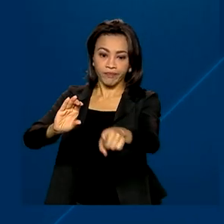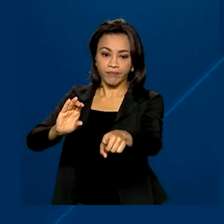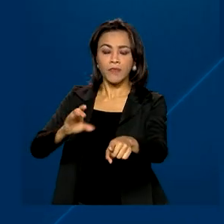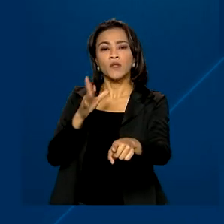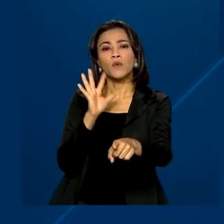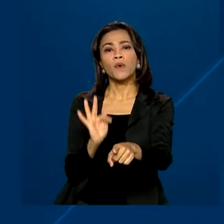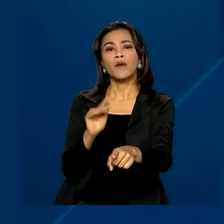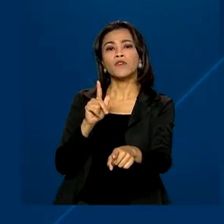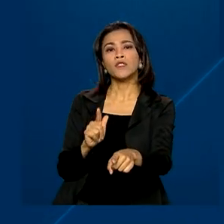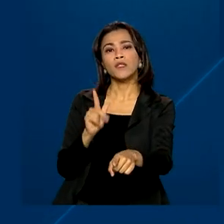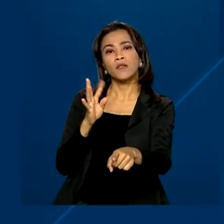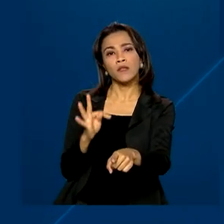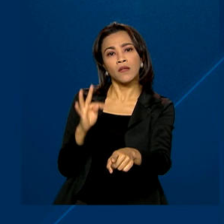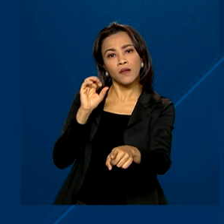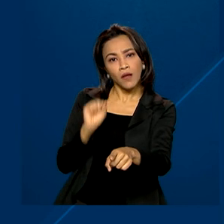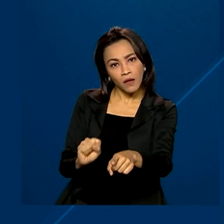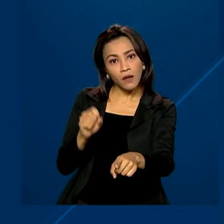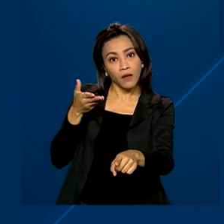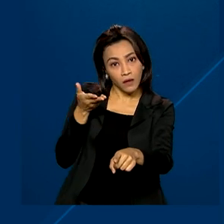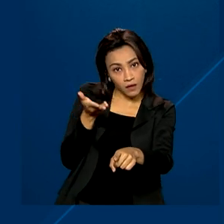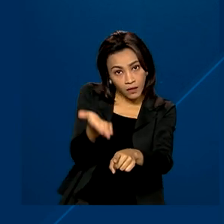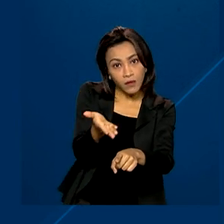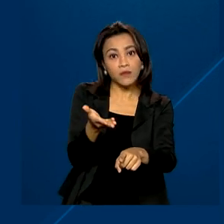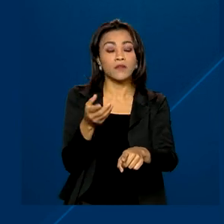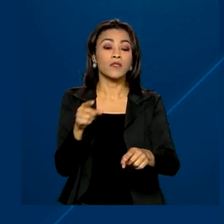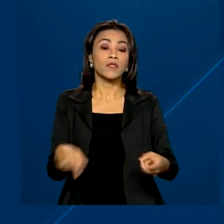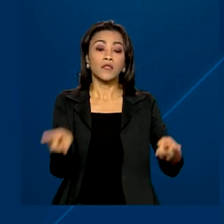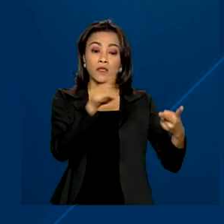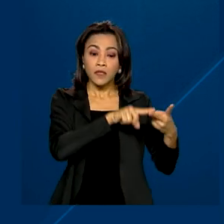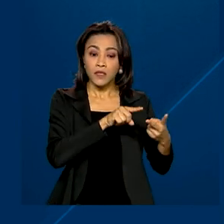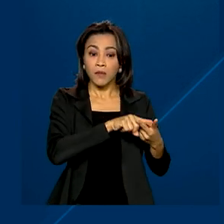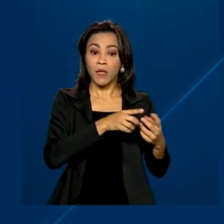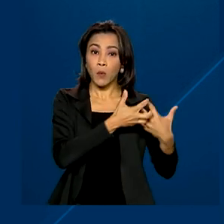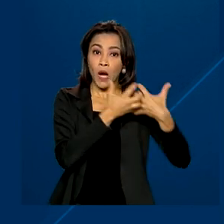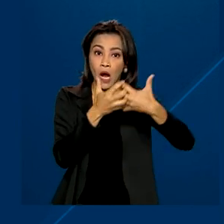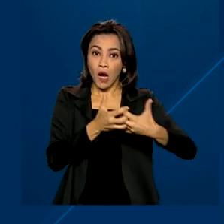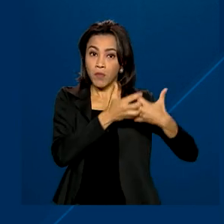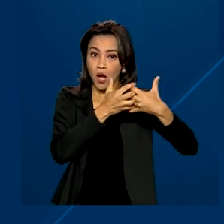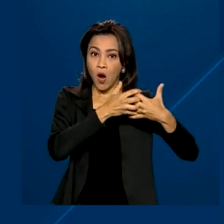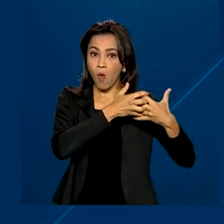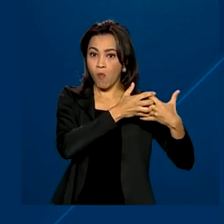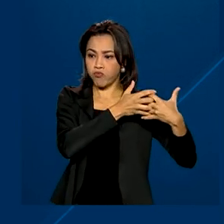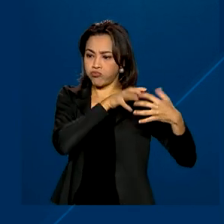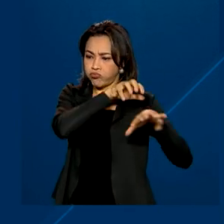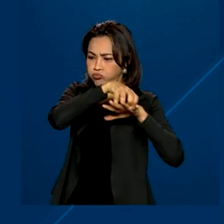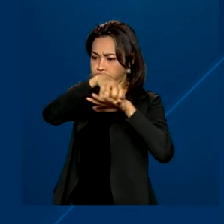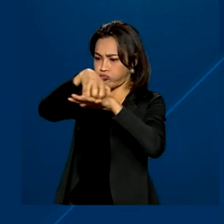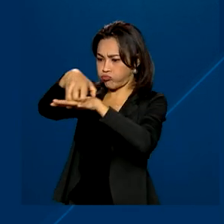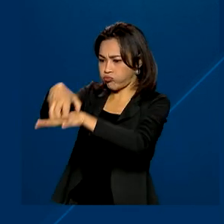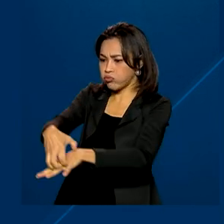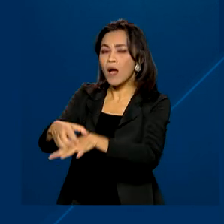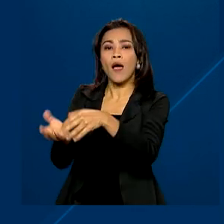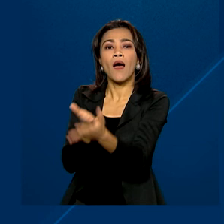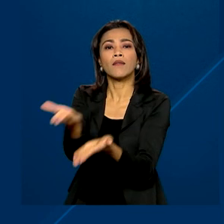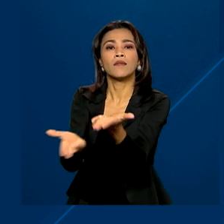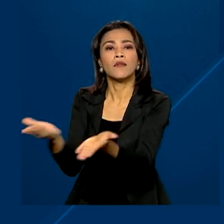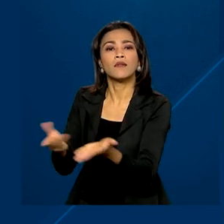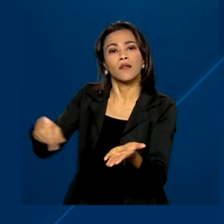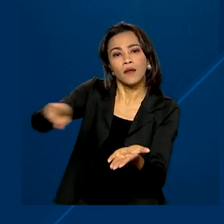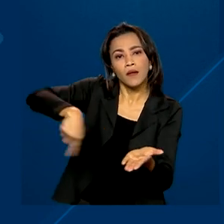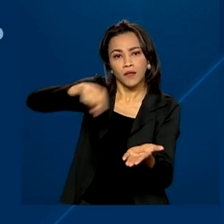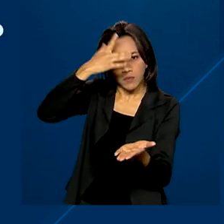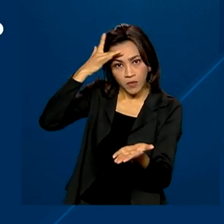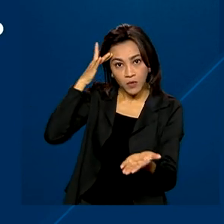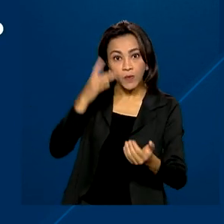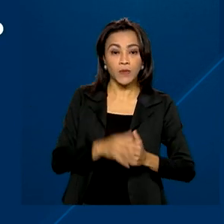contas do Fundo de Garantia do Tempo de Serviço e enviar um caminhão à agência para oferecer atendimento aos beneficiários.